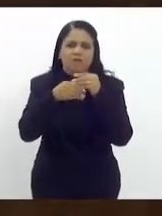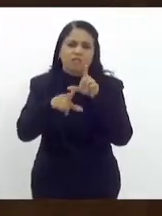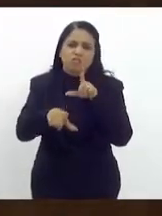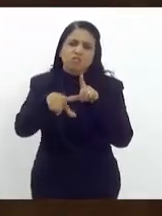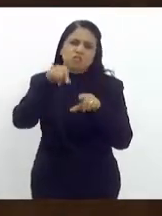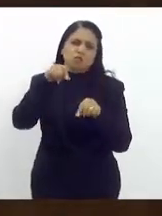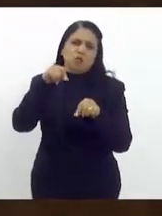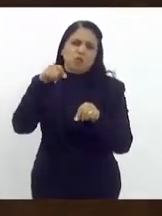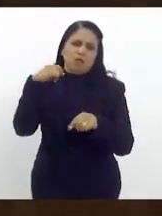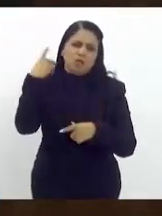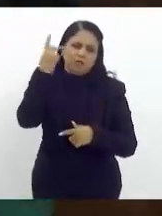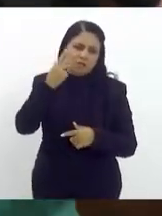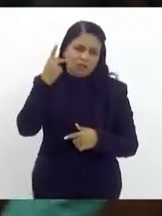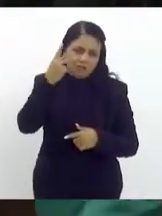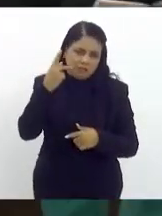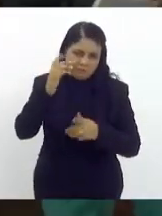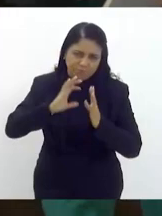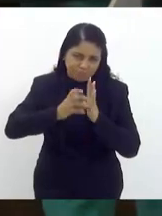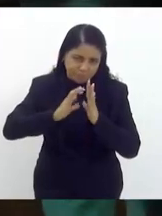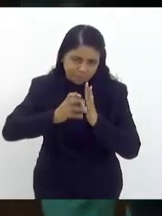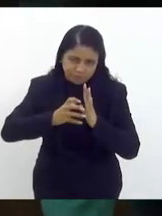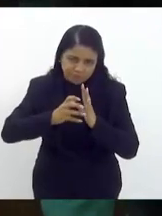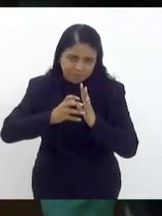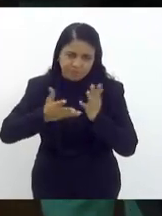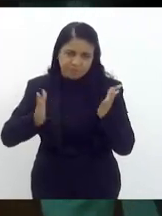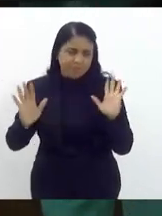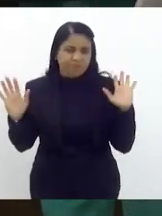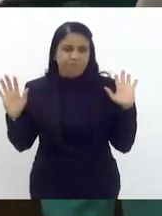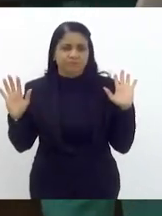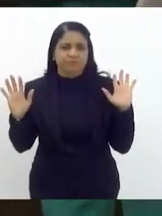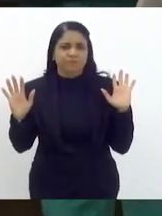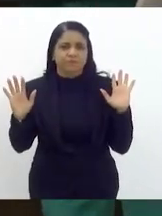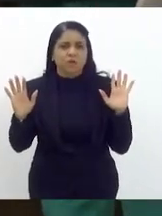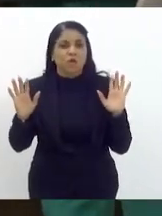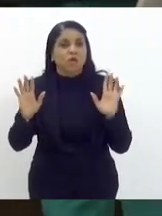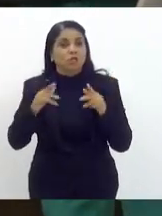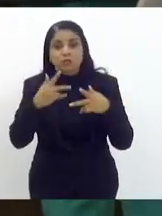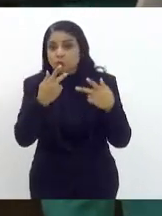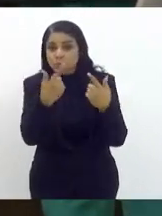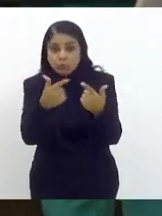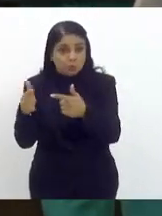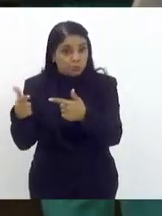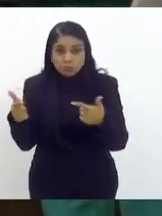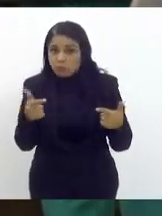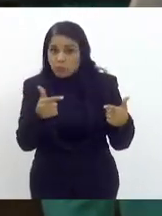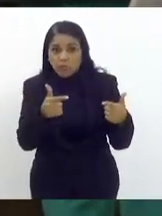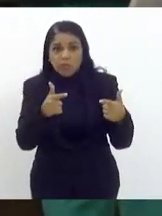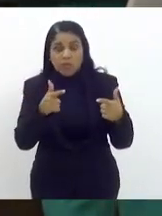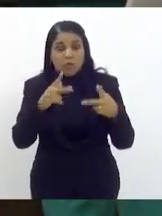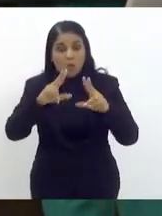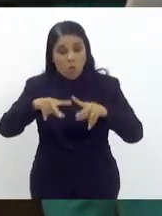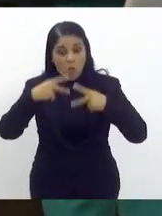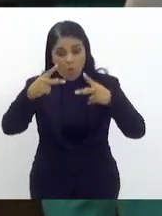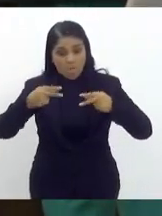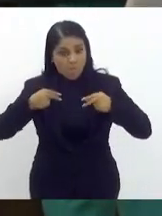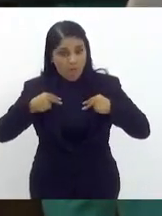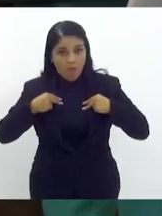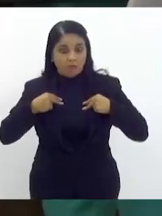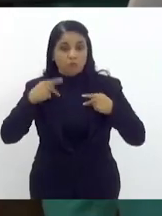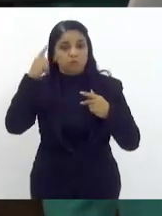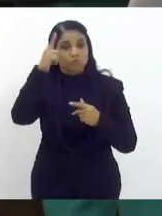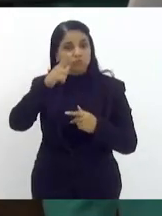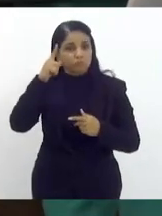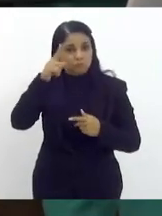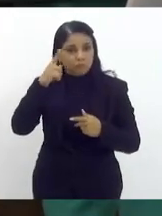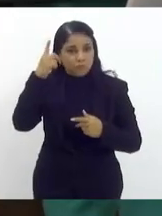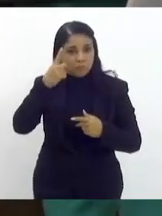ser bolsonarista isso também não tira o mérito do deputado Luiz Paulo a quem